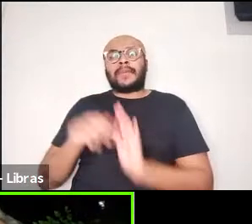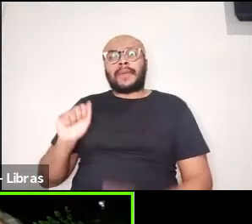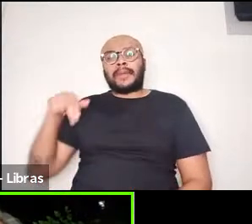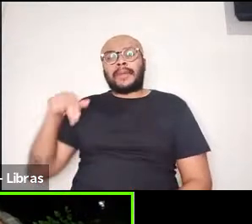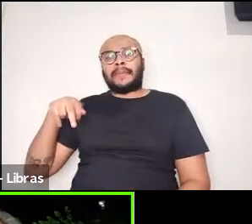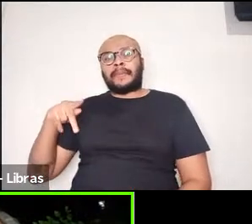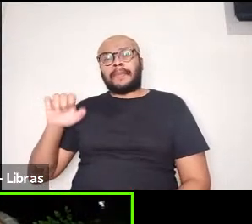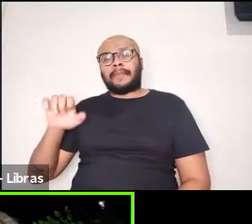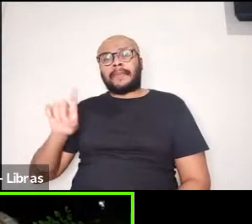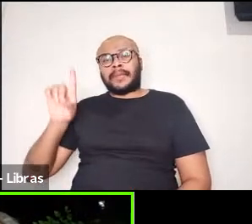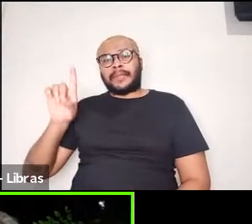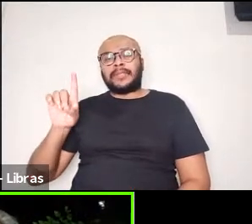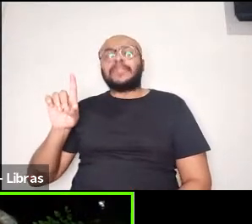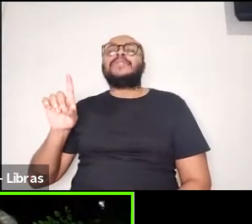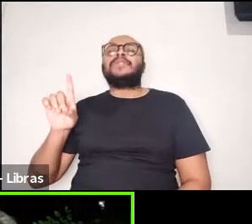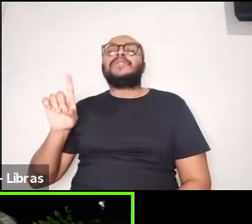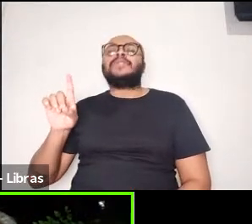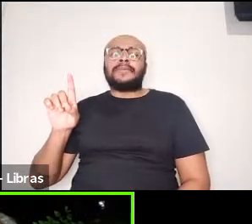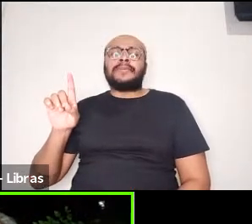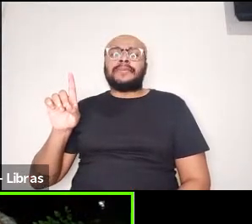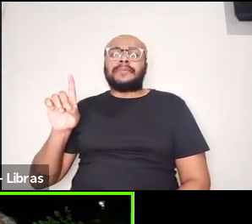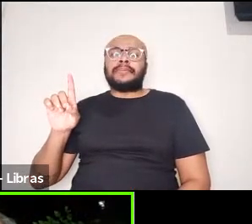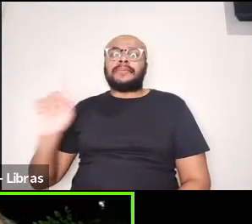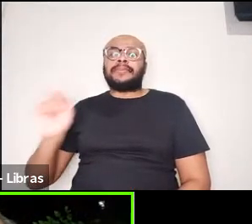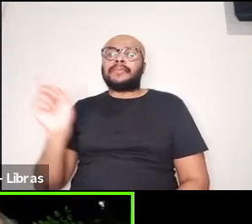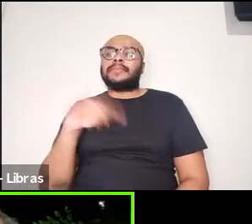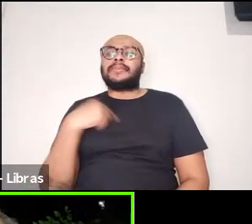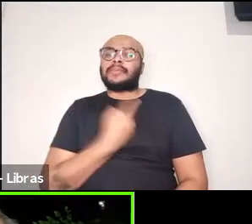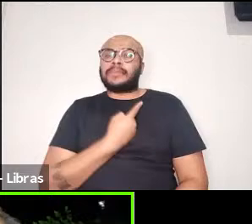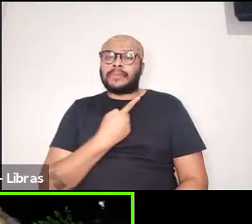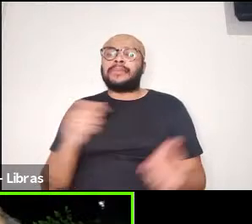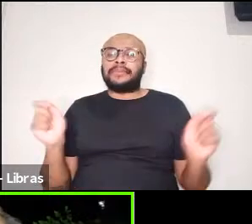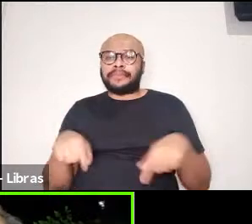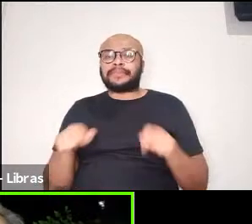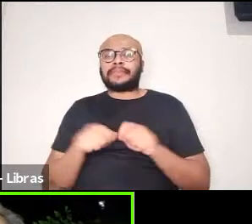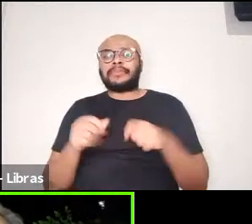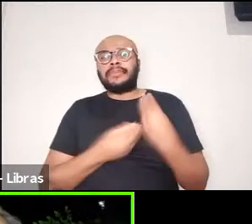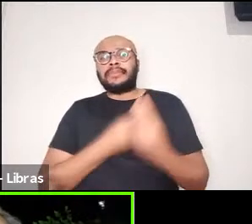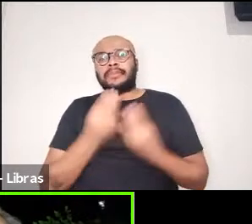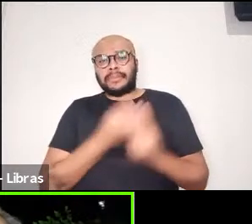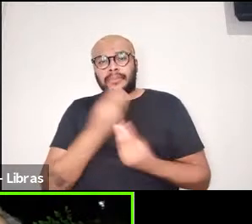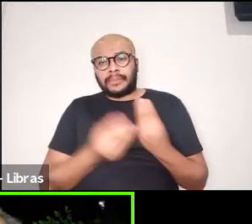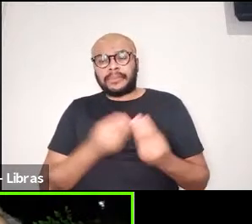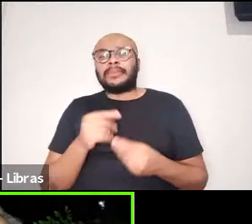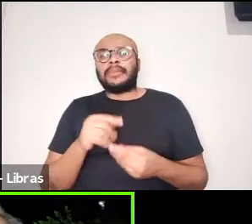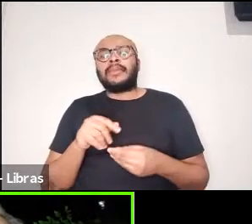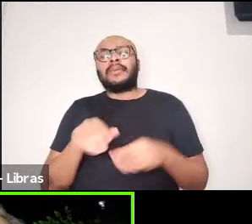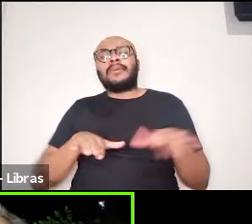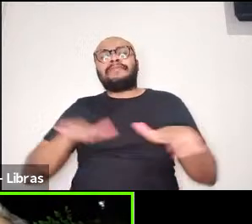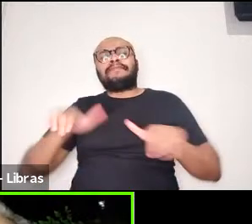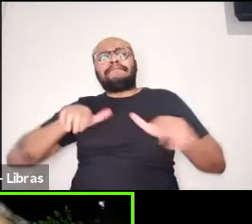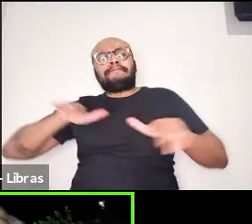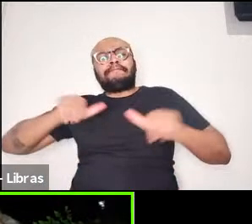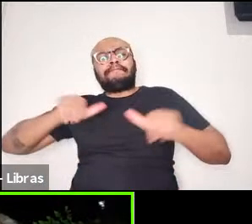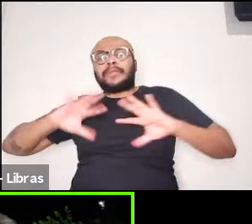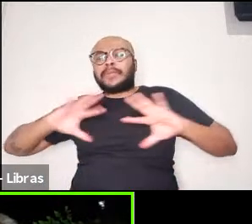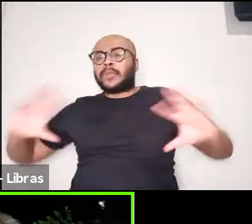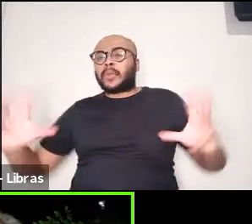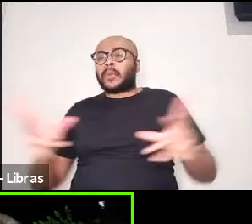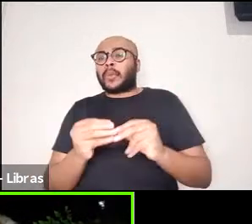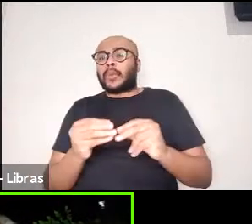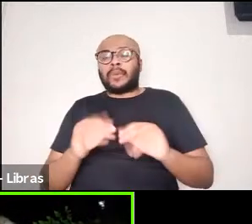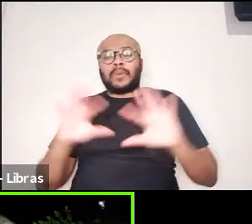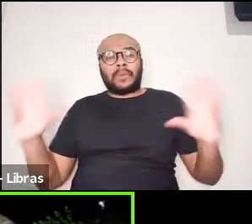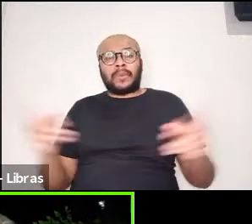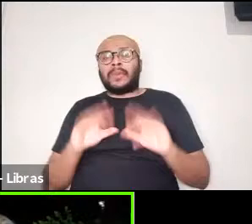nosso, a nossa antecâmera editorial, essa função da comunidade